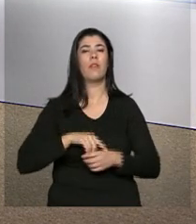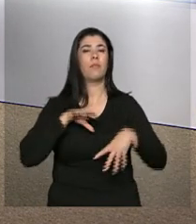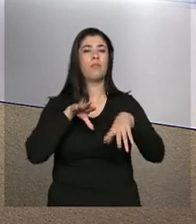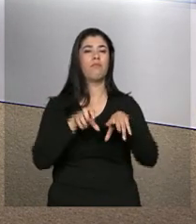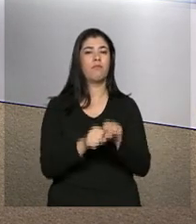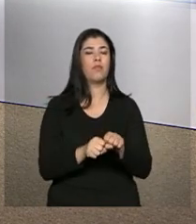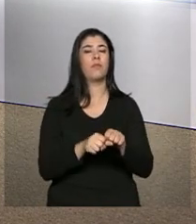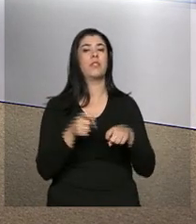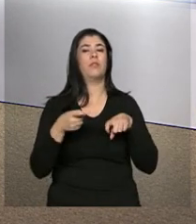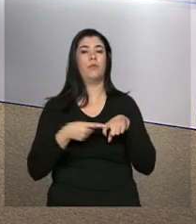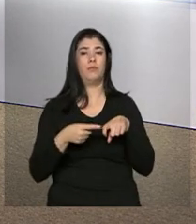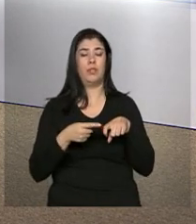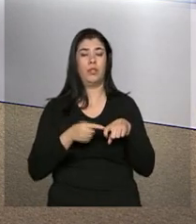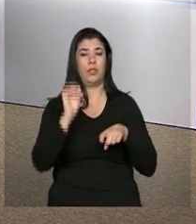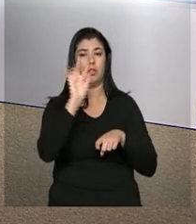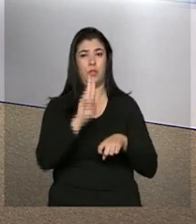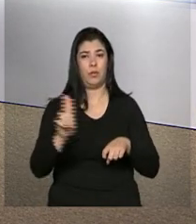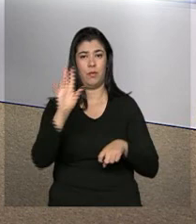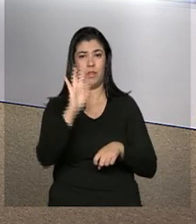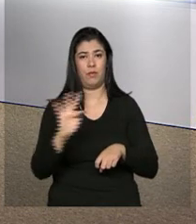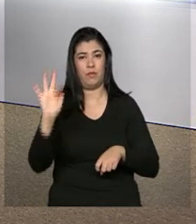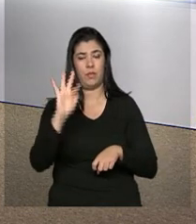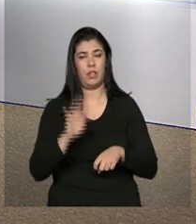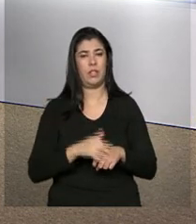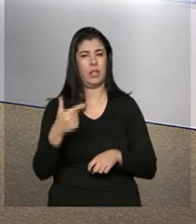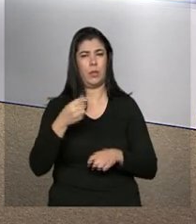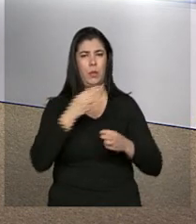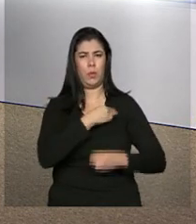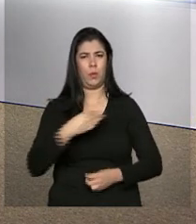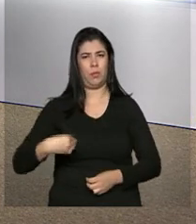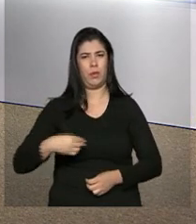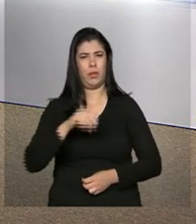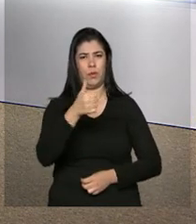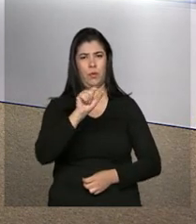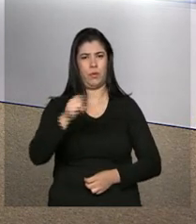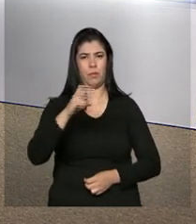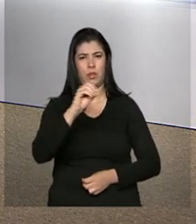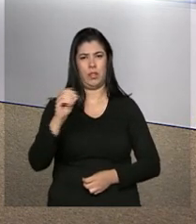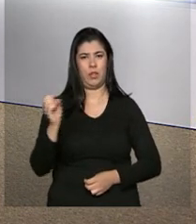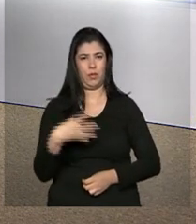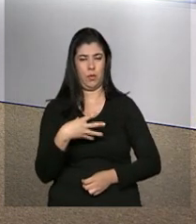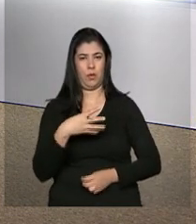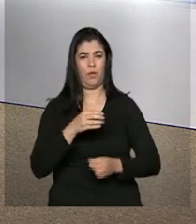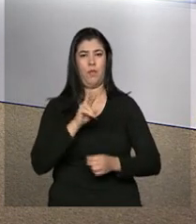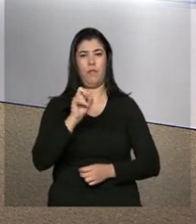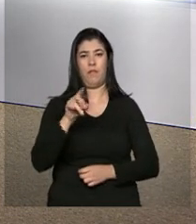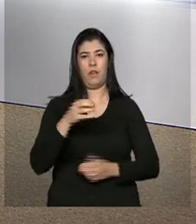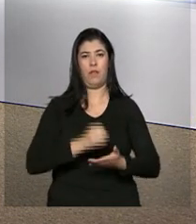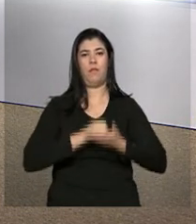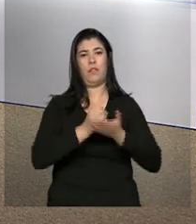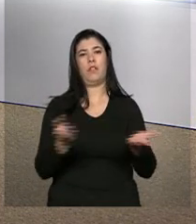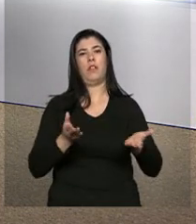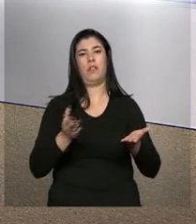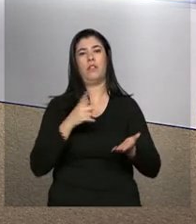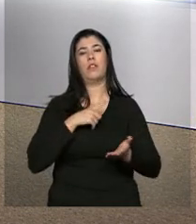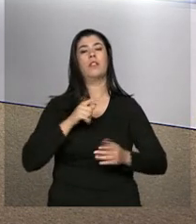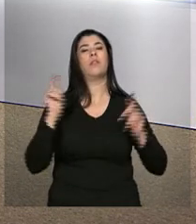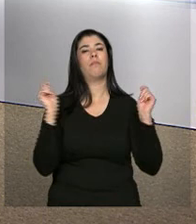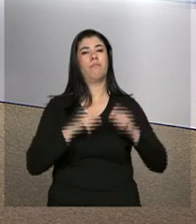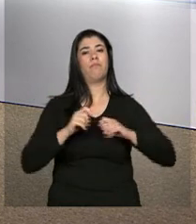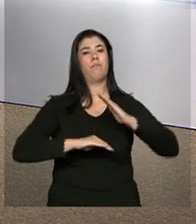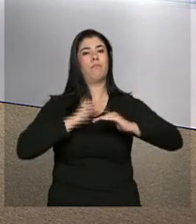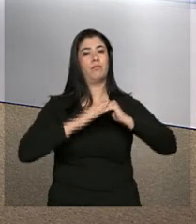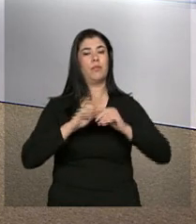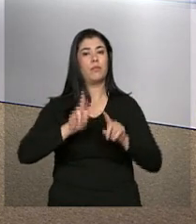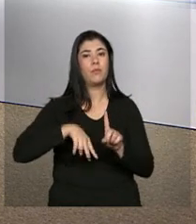medicina oferecidas no país. Segundo ele, com as 11.500 novas vagas ofertadas a partir deste ano, será possível